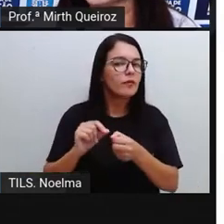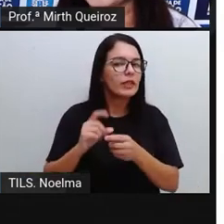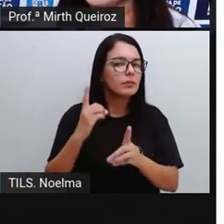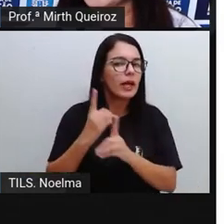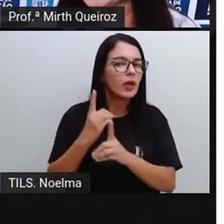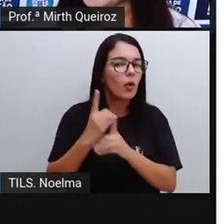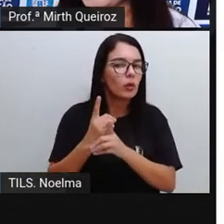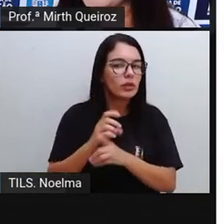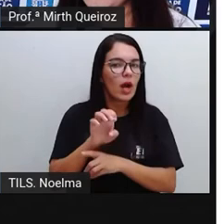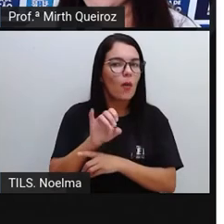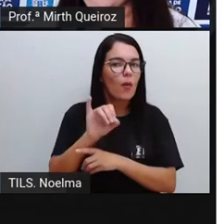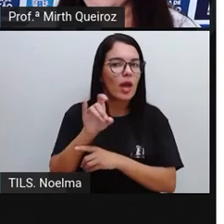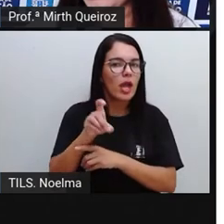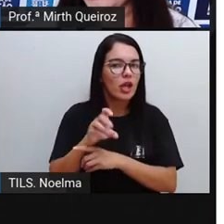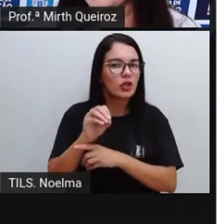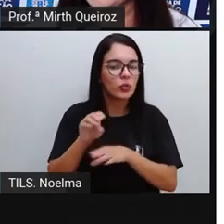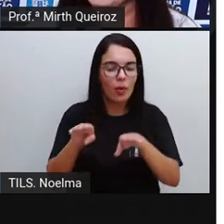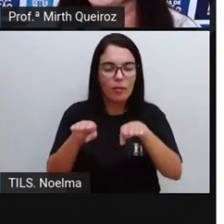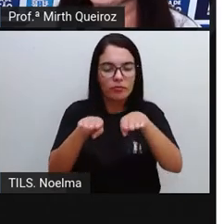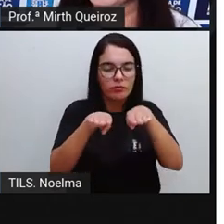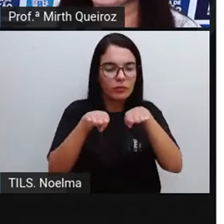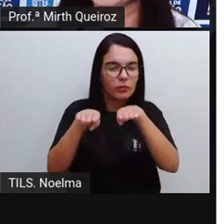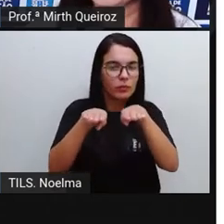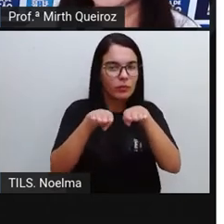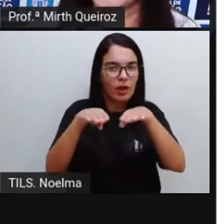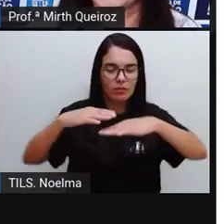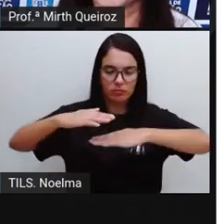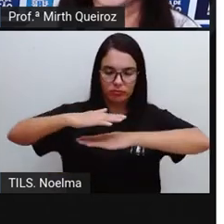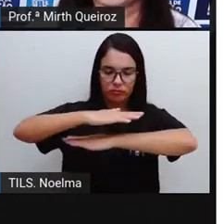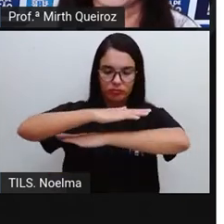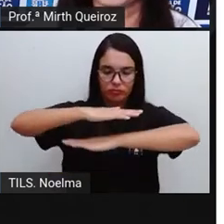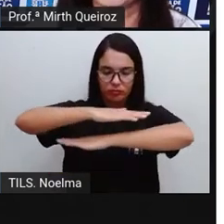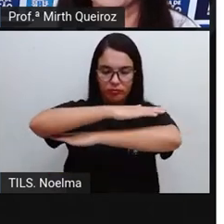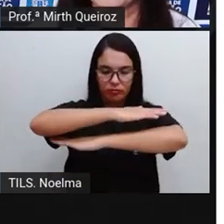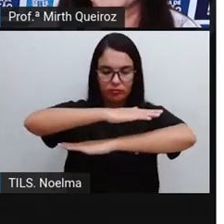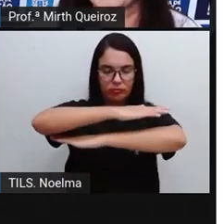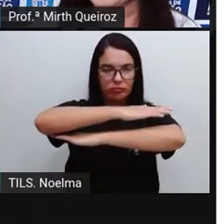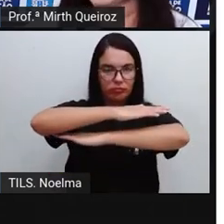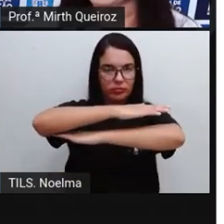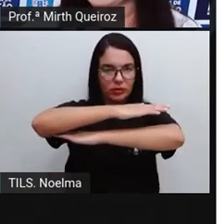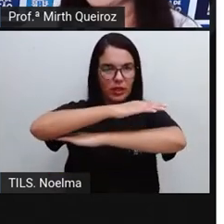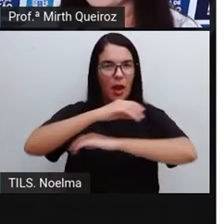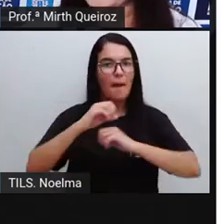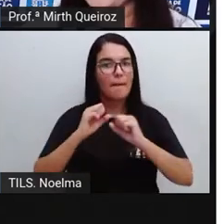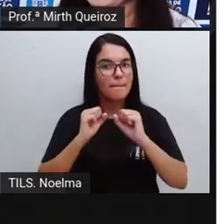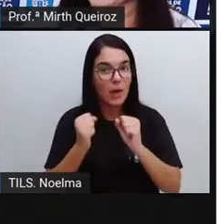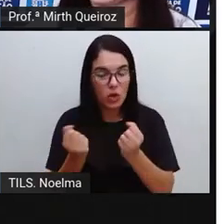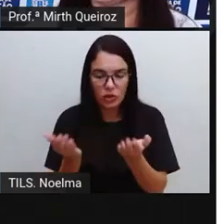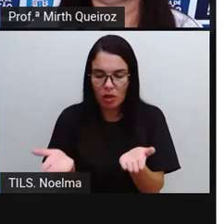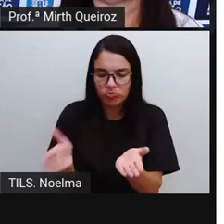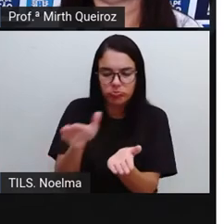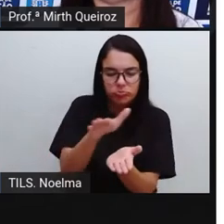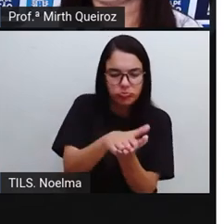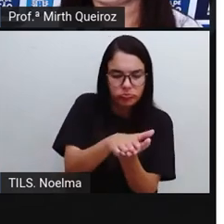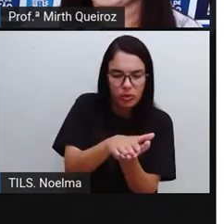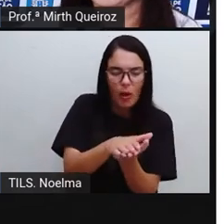encontrar o eixo de simetria? Dependendo da figura, a gente pode dobrar essa figura ao meio, pode dividir ao meio, a